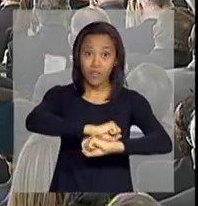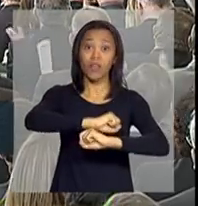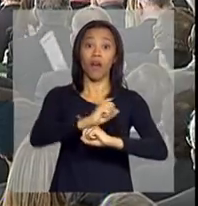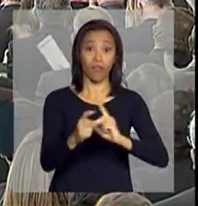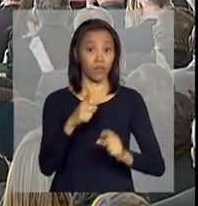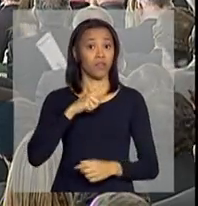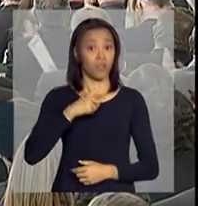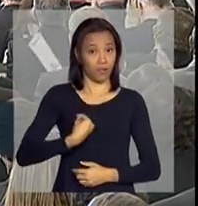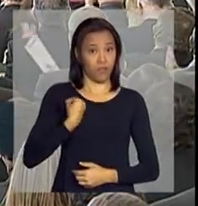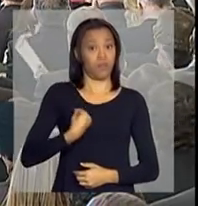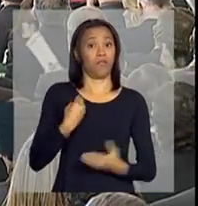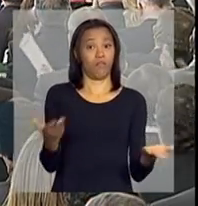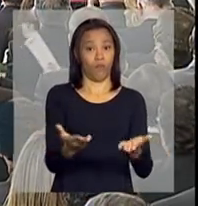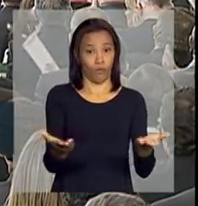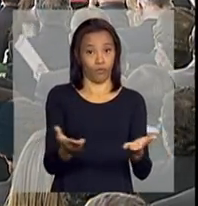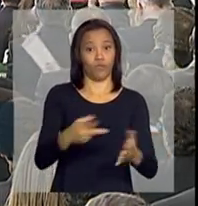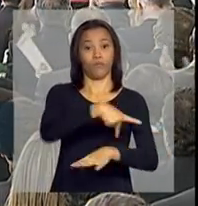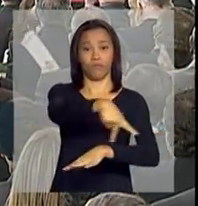no país hoje.